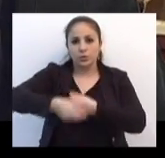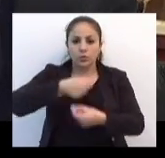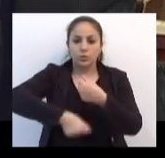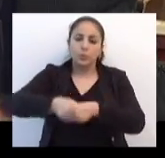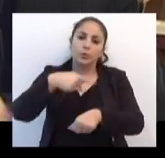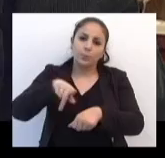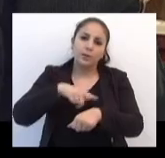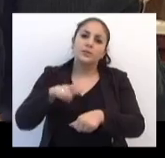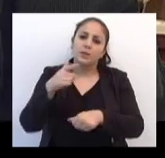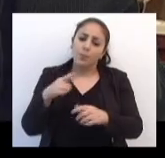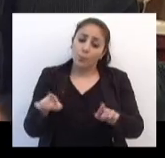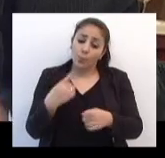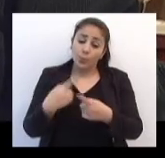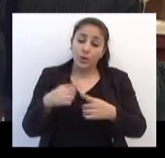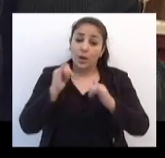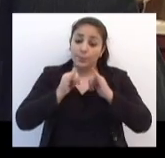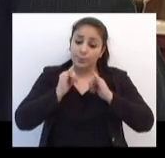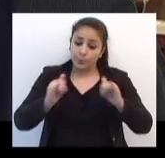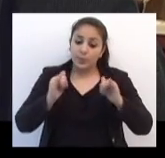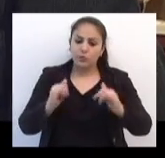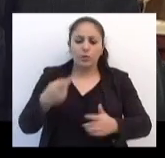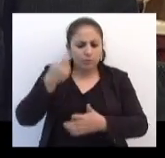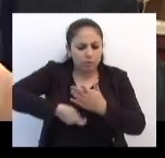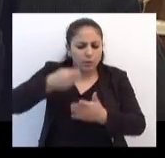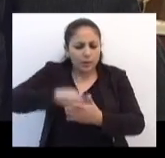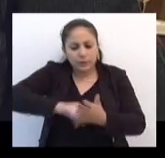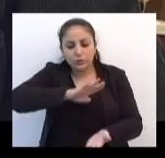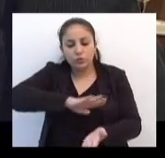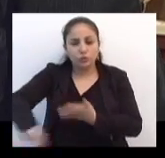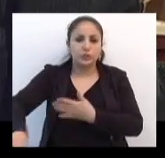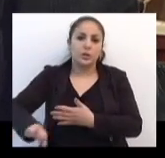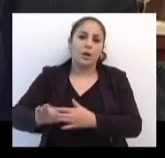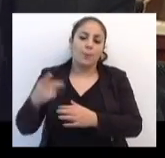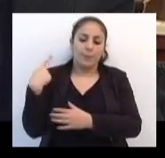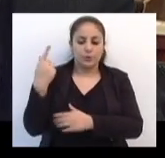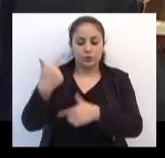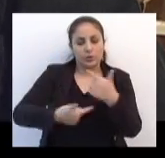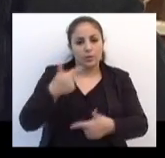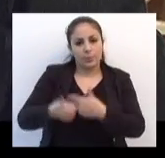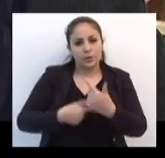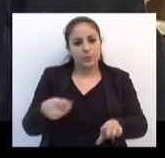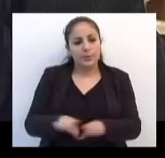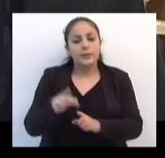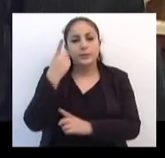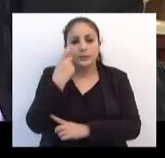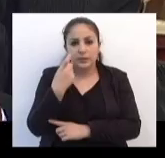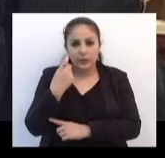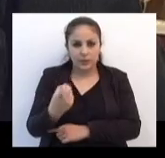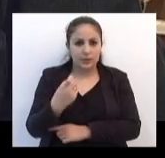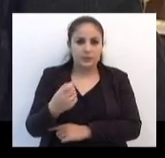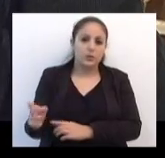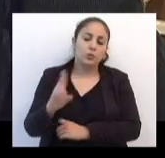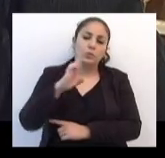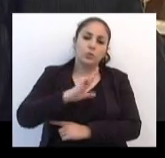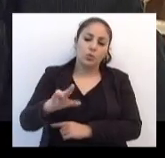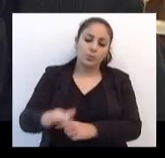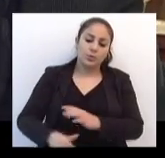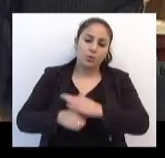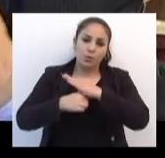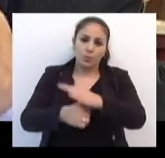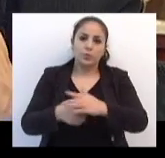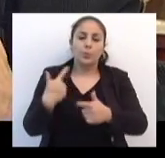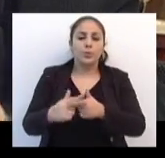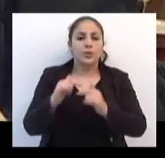apesar da grande mídia trabalhar fortemente para derrubar os partidos dos trabalhadores, porque a grande mídia tem interesse que a direita tome de novo o poder,